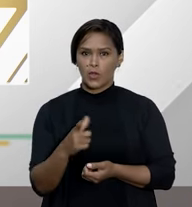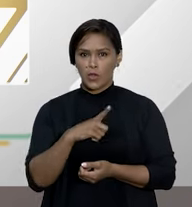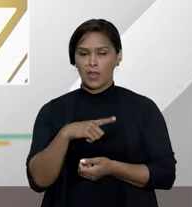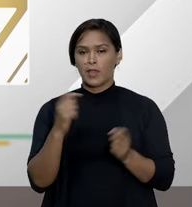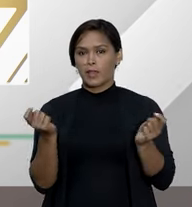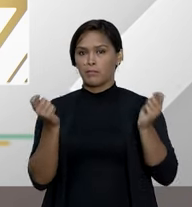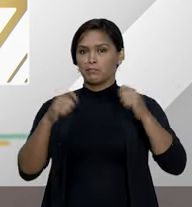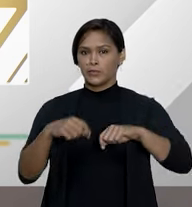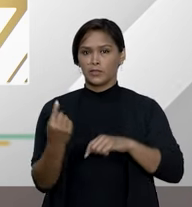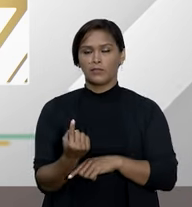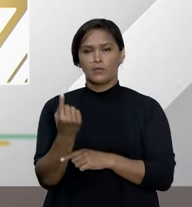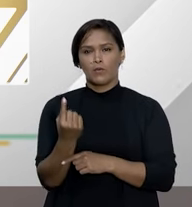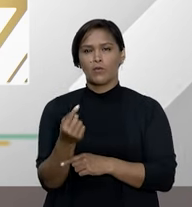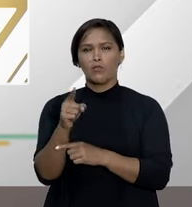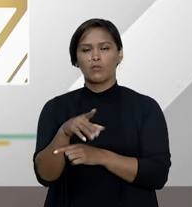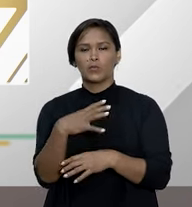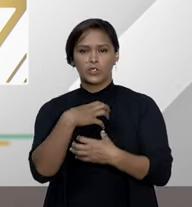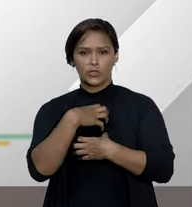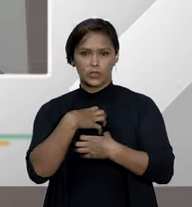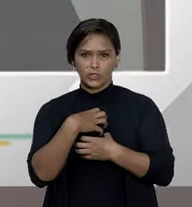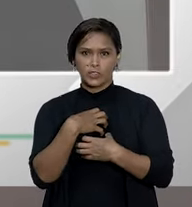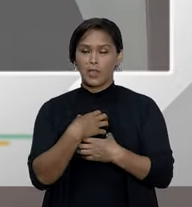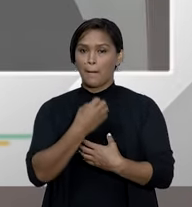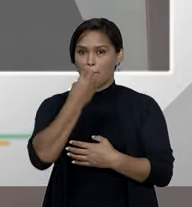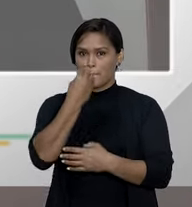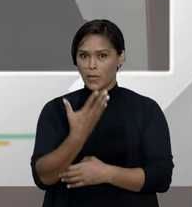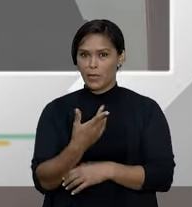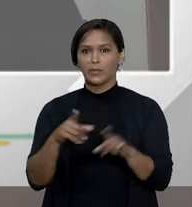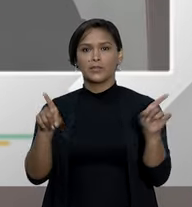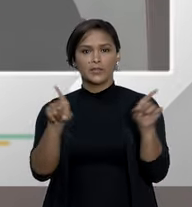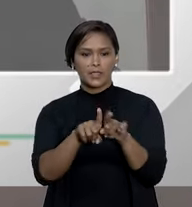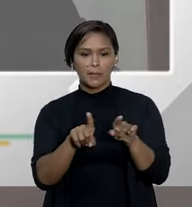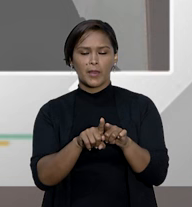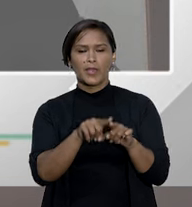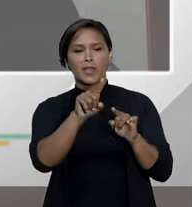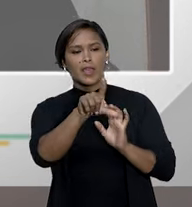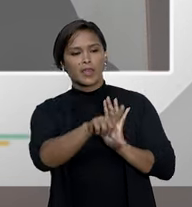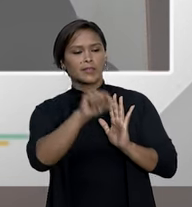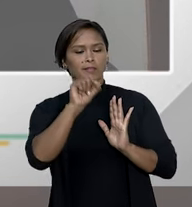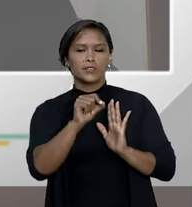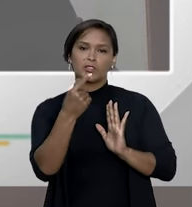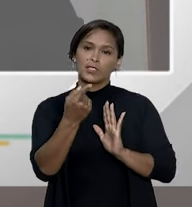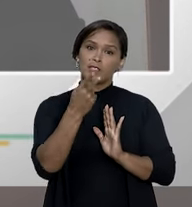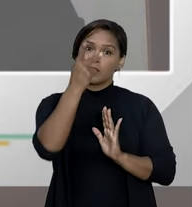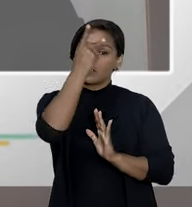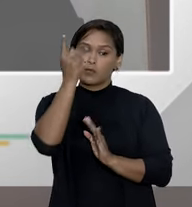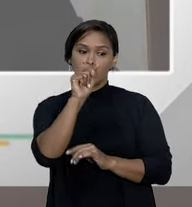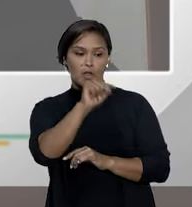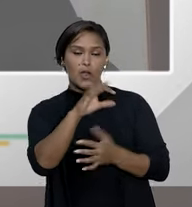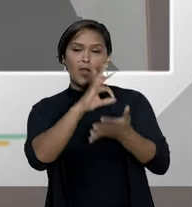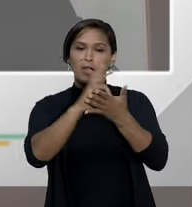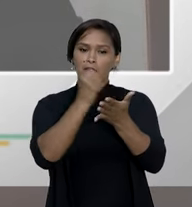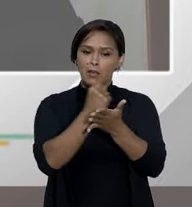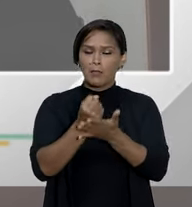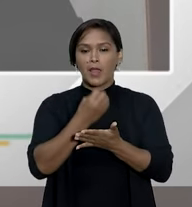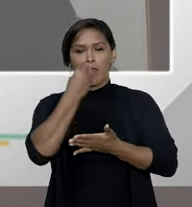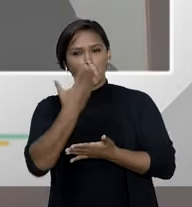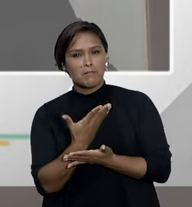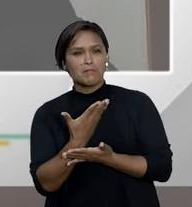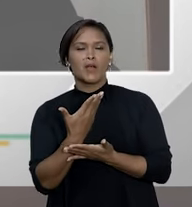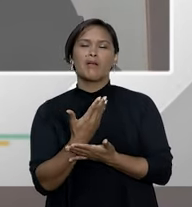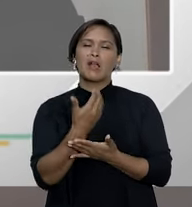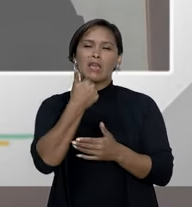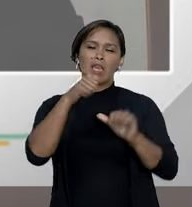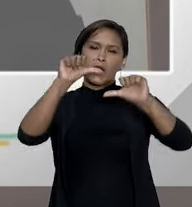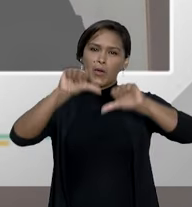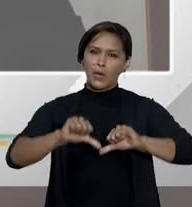uma das formas também é essa a indicação de pessoas olha aquele plano é bom aquele plano não atende